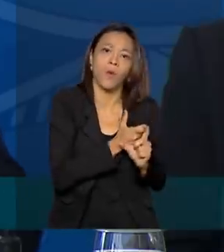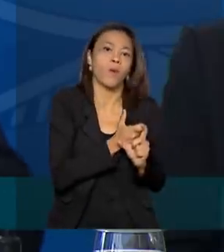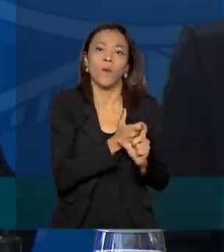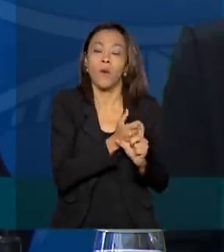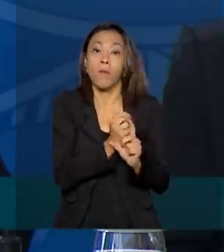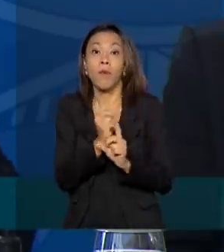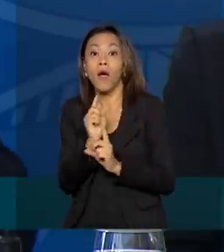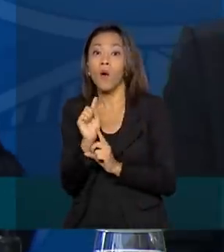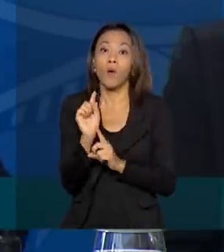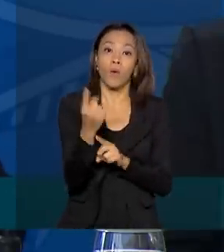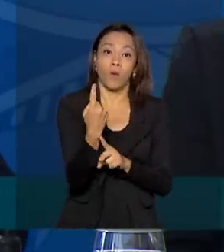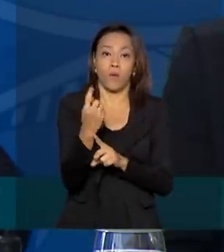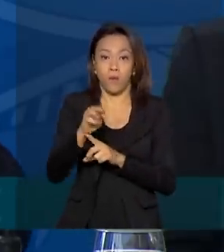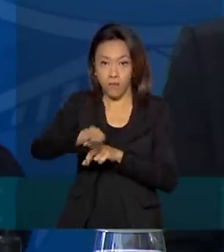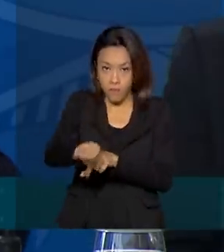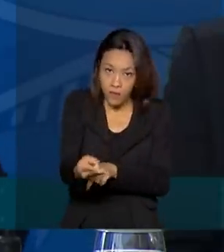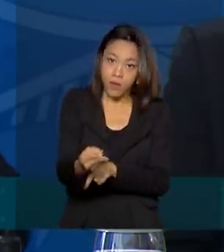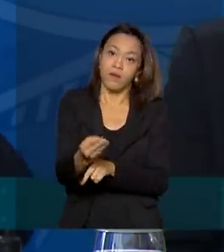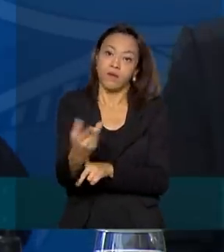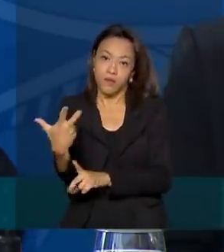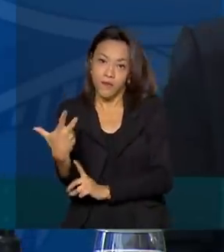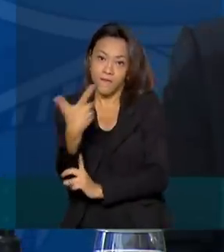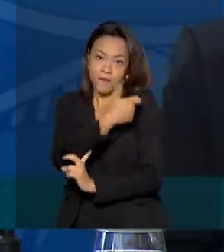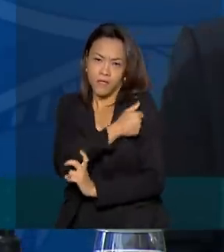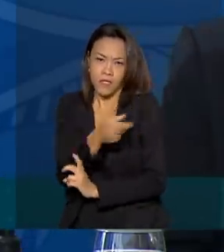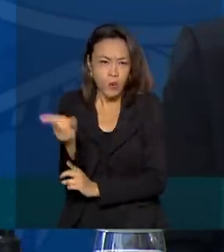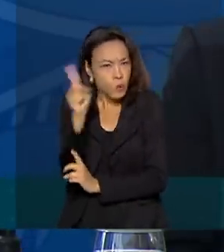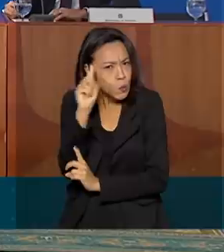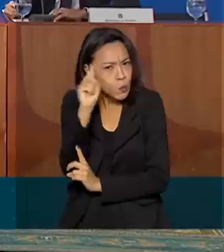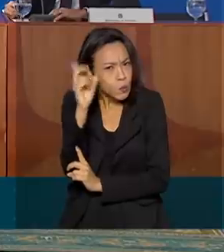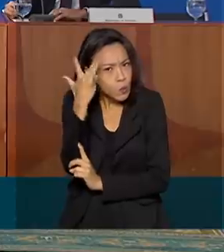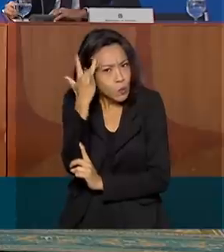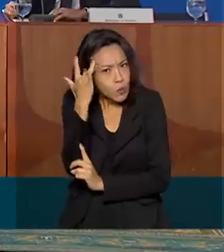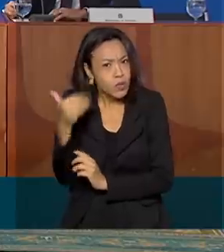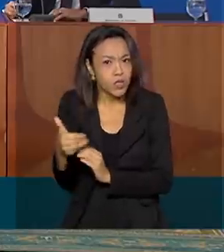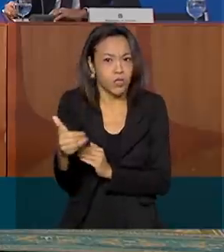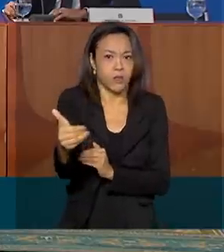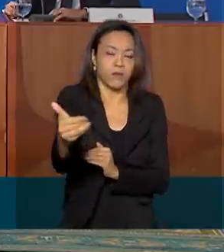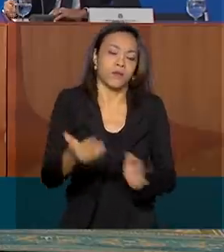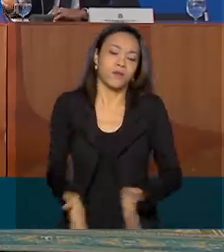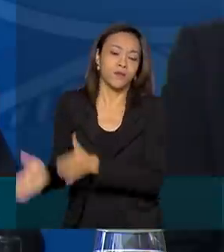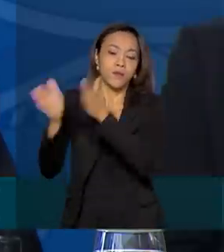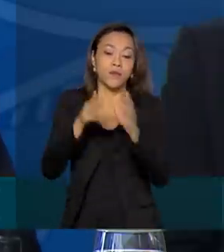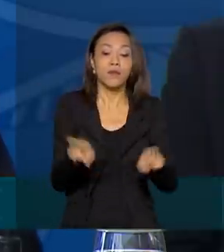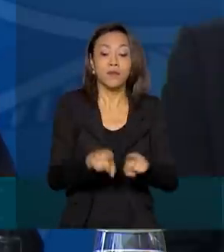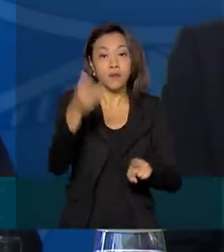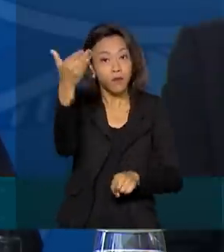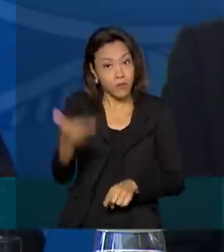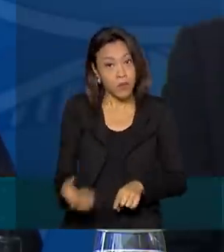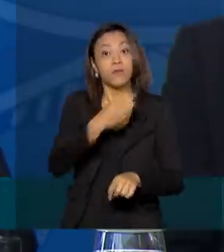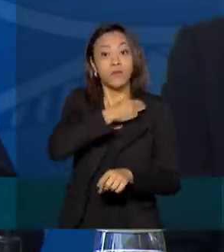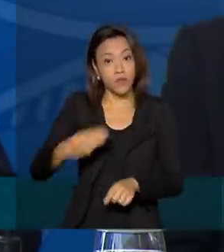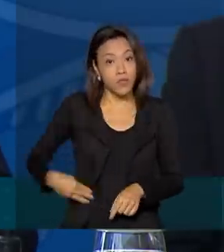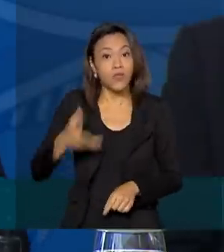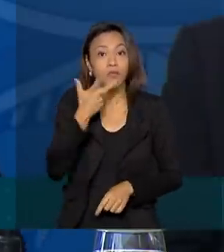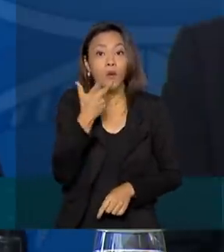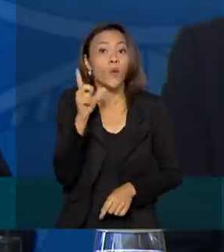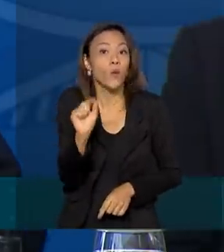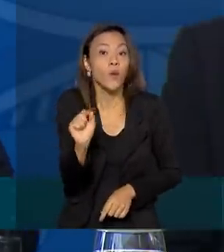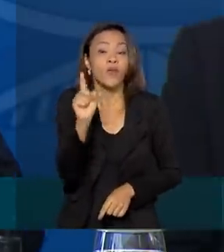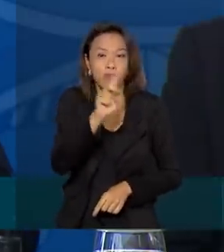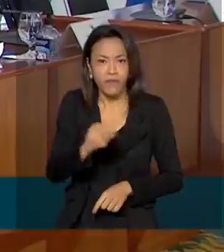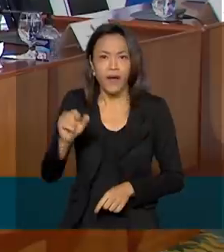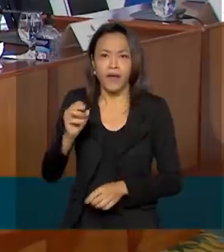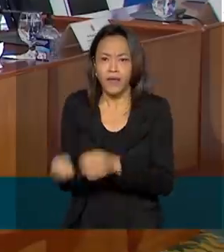um milhão de vacinas todos os dias. Também, segundo o ministro, vai ser criado um braço específico no